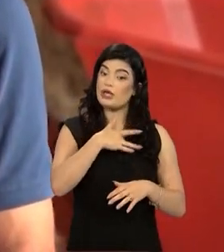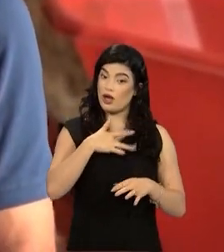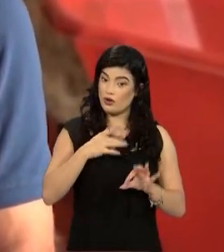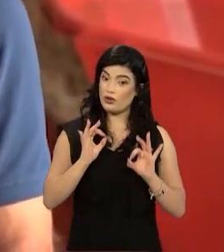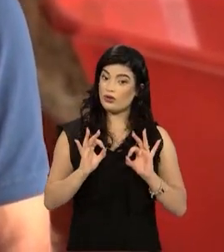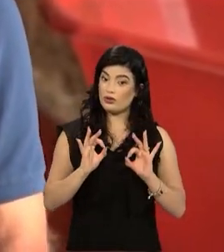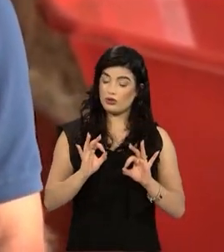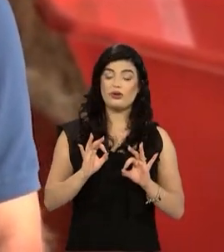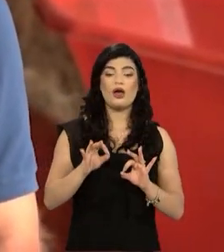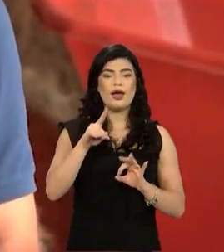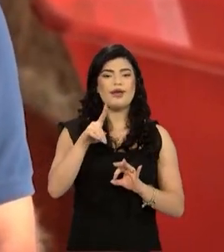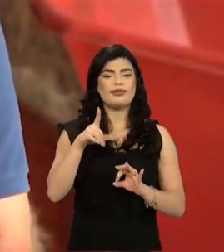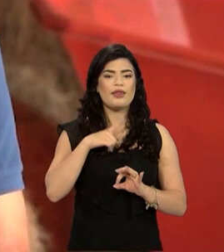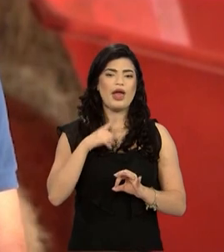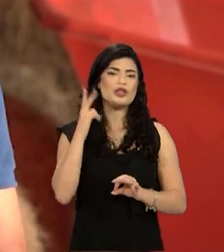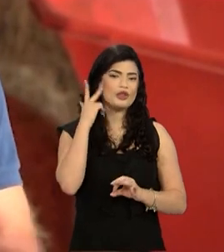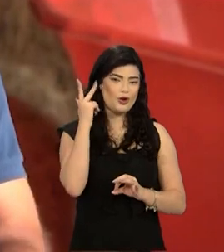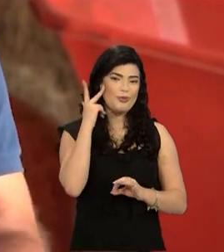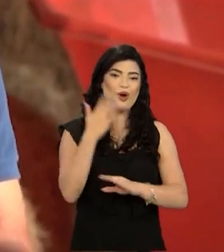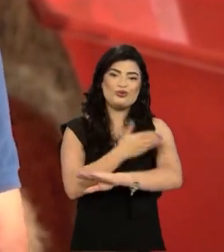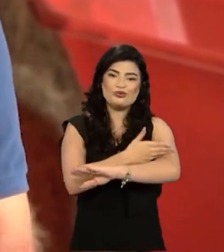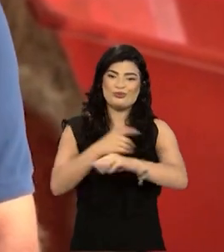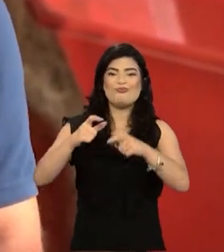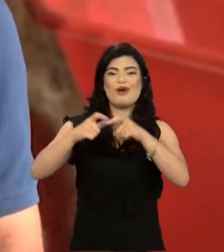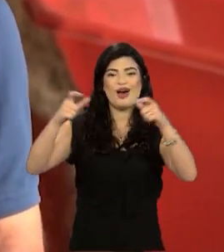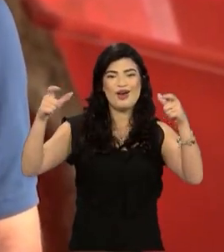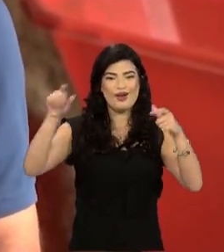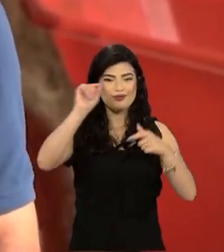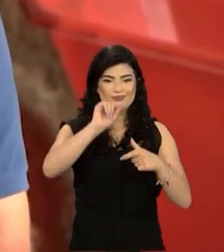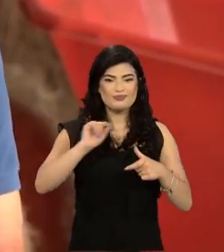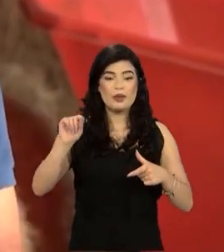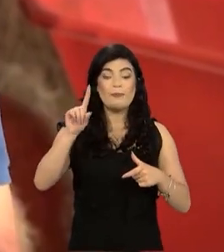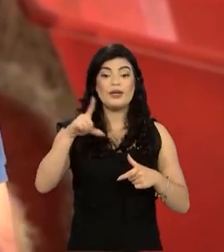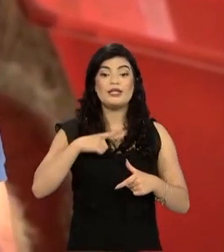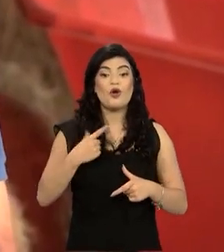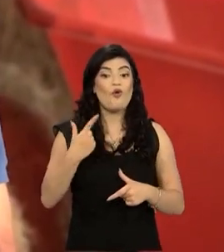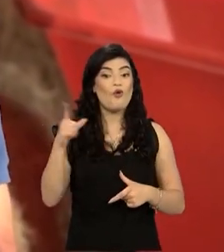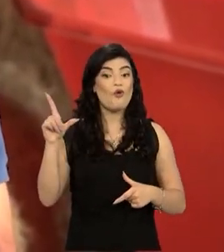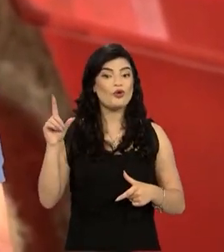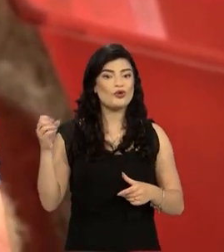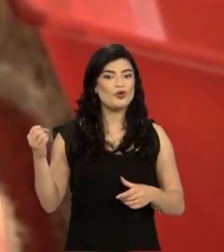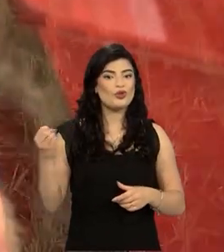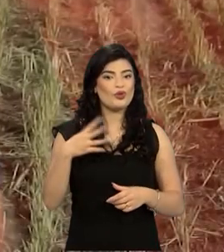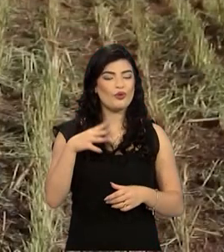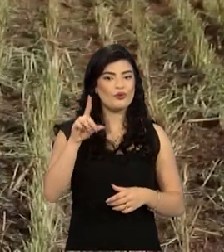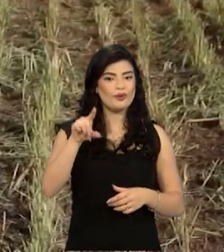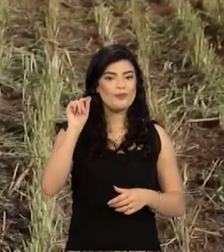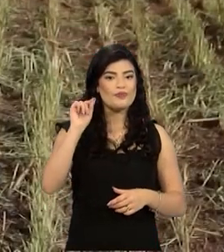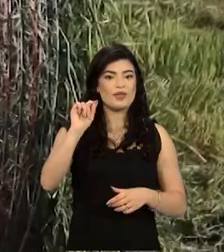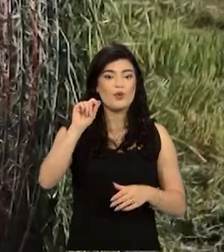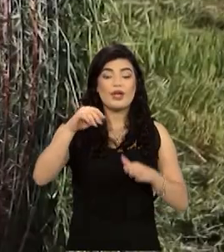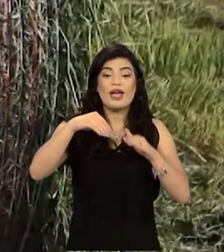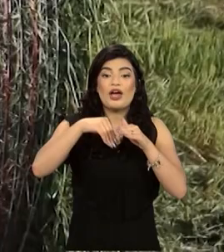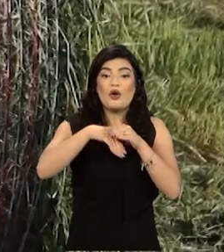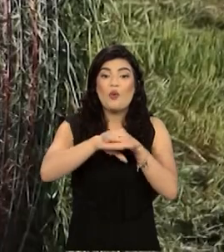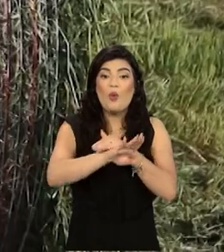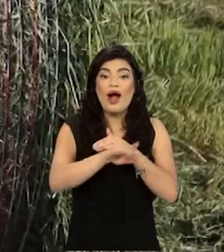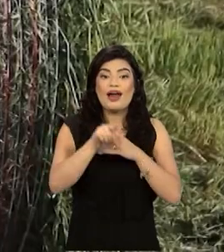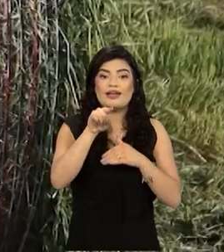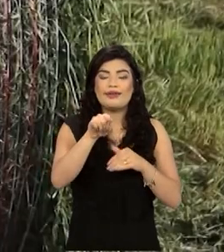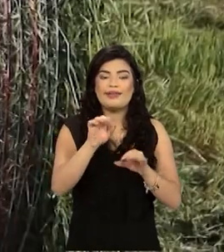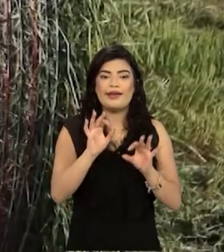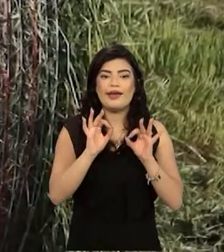Esse seria o mais tradicional. Depois, uma opção ao feno, nós temos o pré-secado, que seria a conservação dele